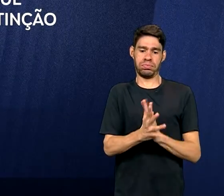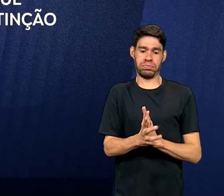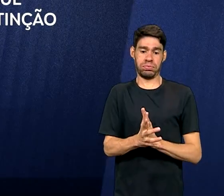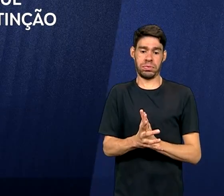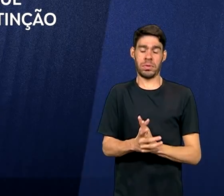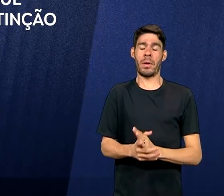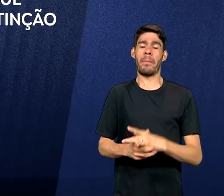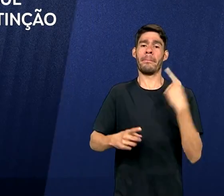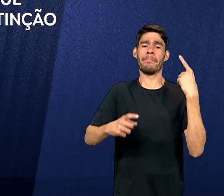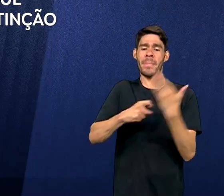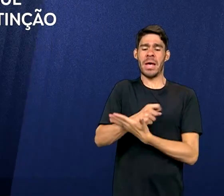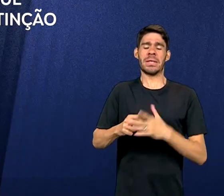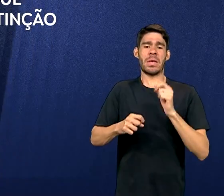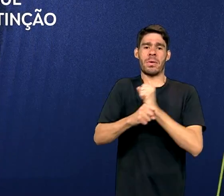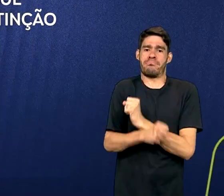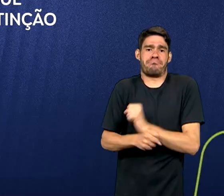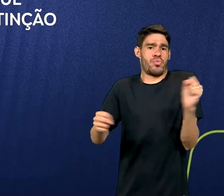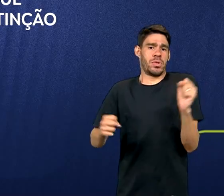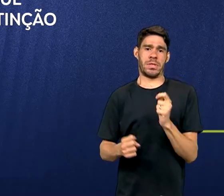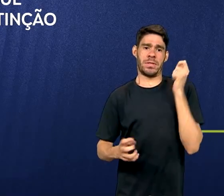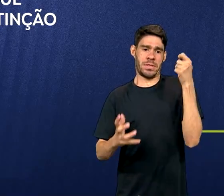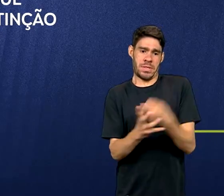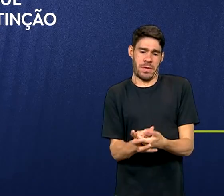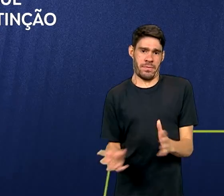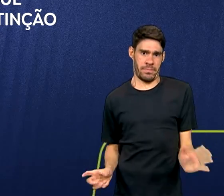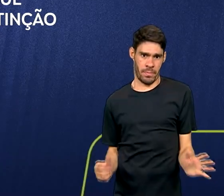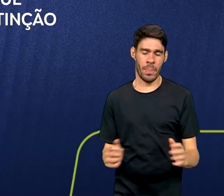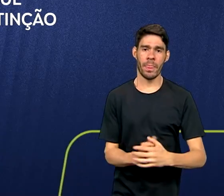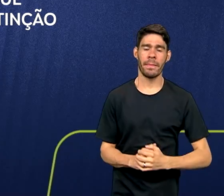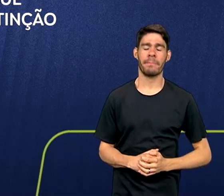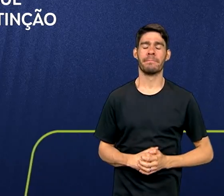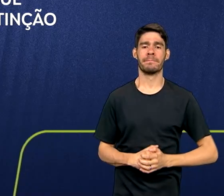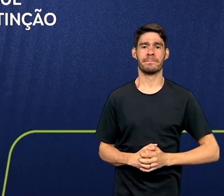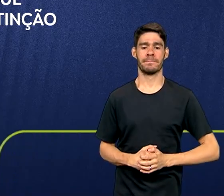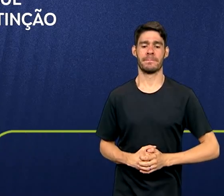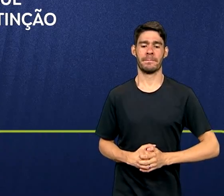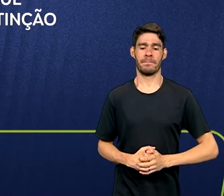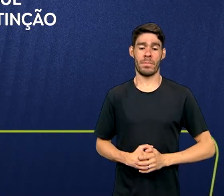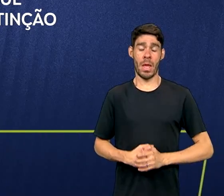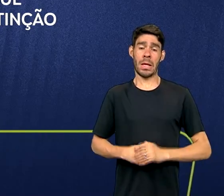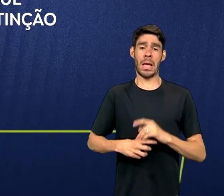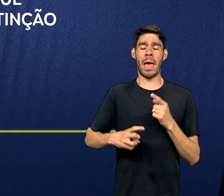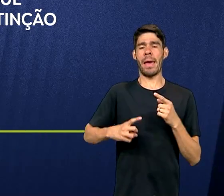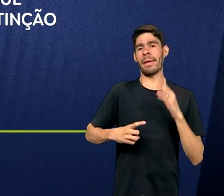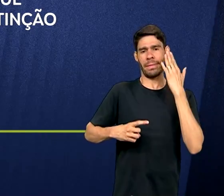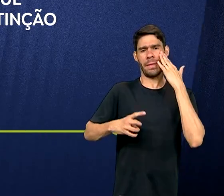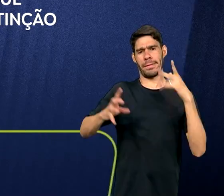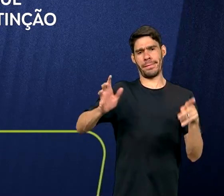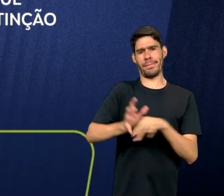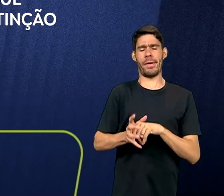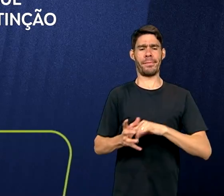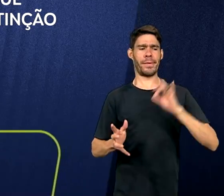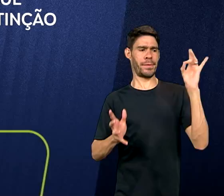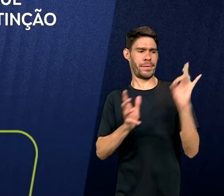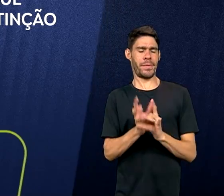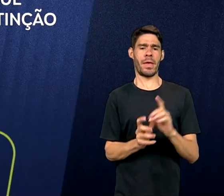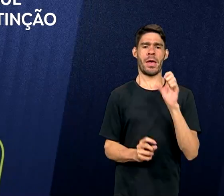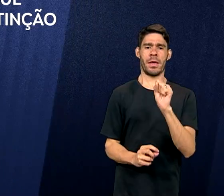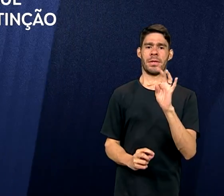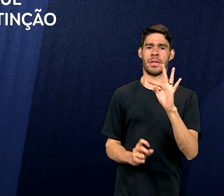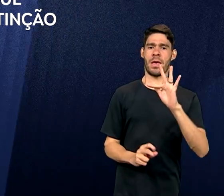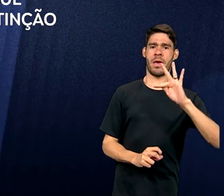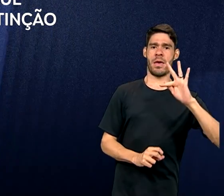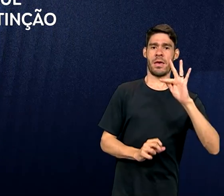hipossuficiência, ou seja, impossibilidade do pagamento, conforme o entendimento fixado pelo Superior